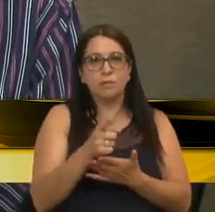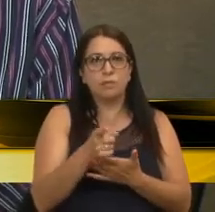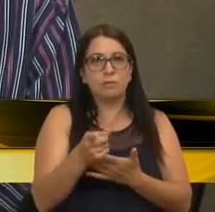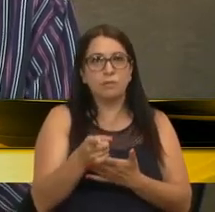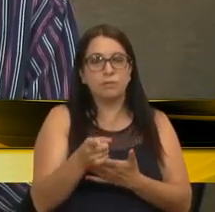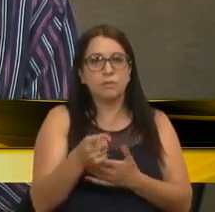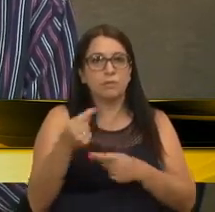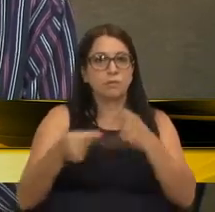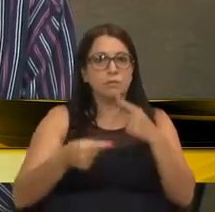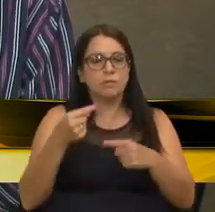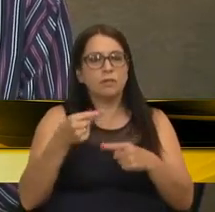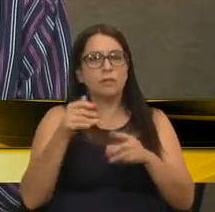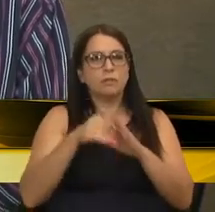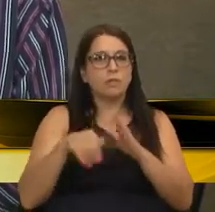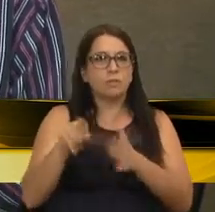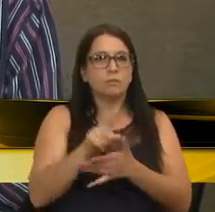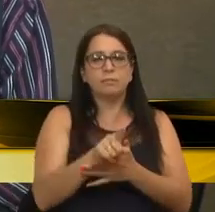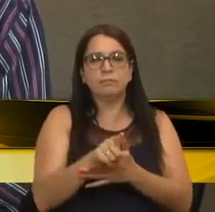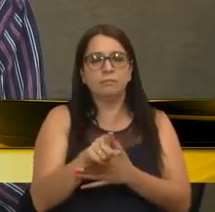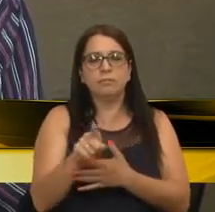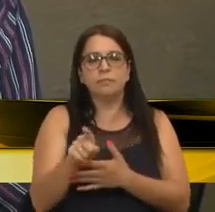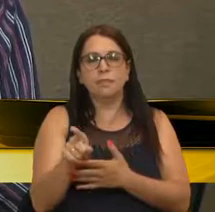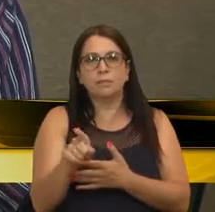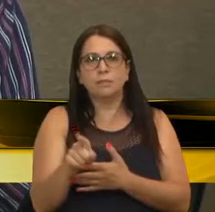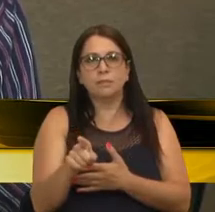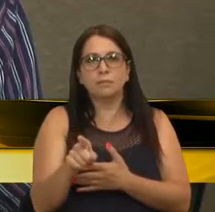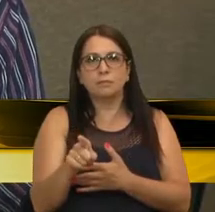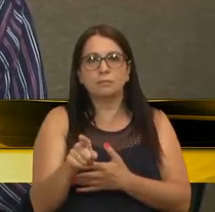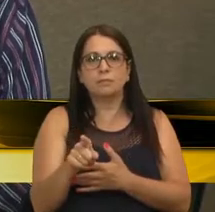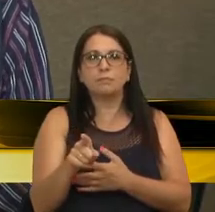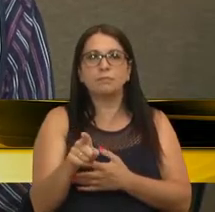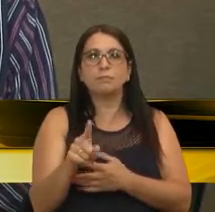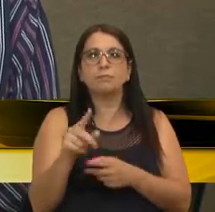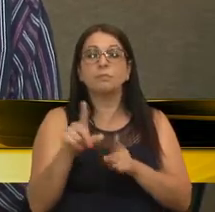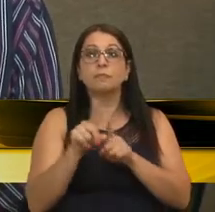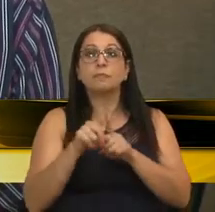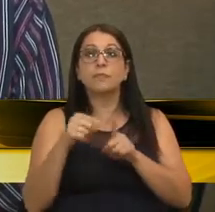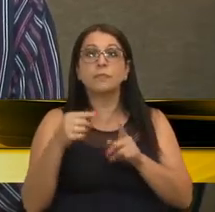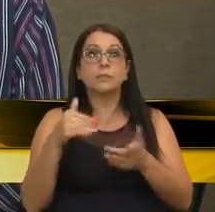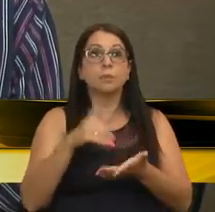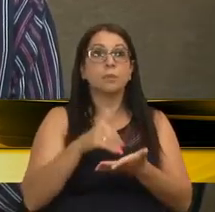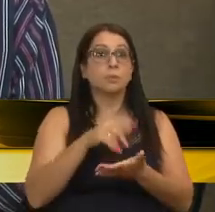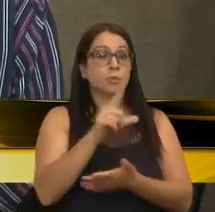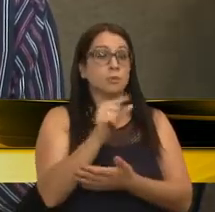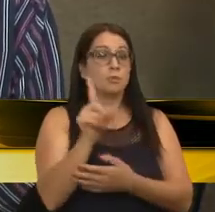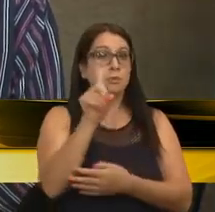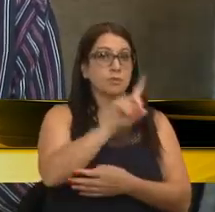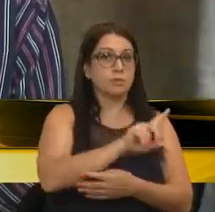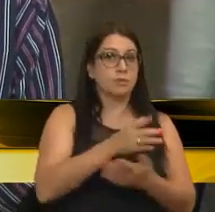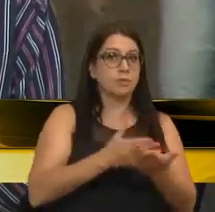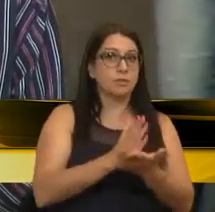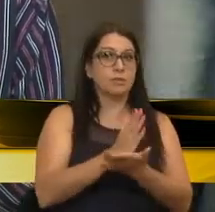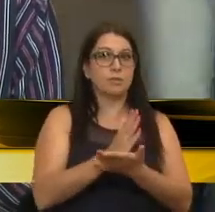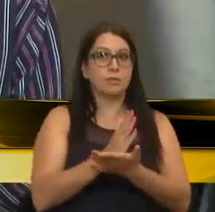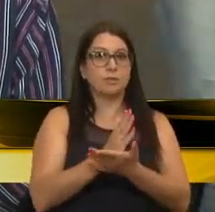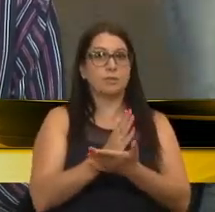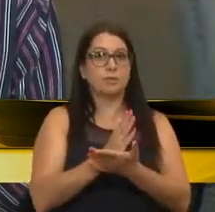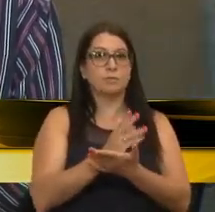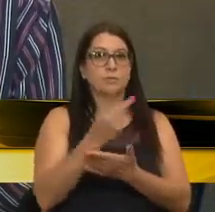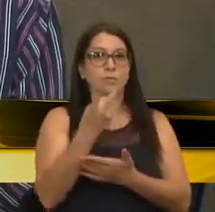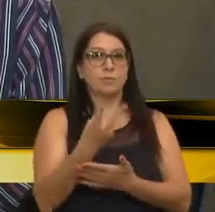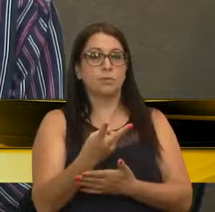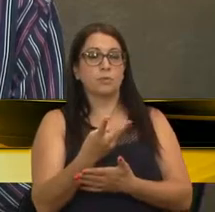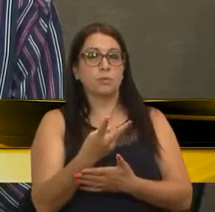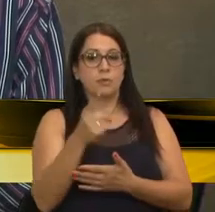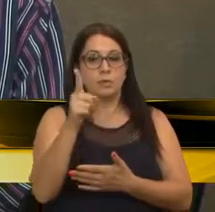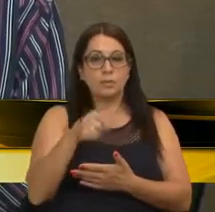e votação com interstício mínimo de dez dias, sendo aprovada por dois terços dos